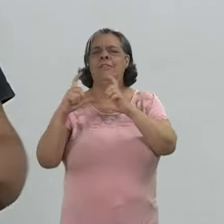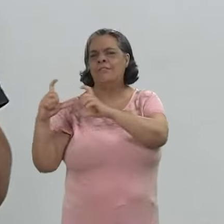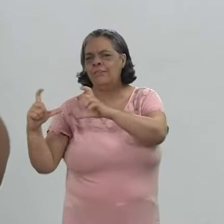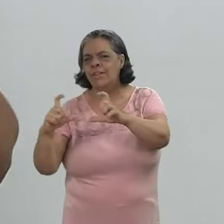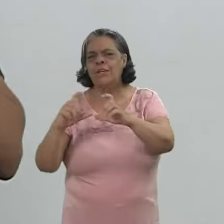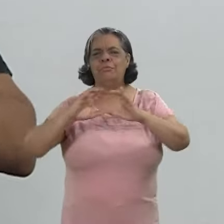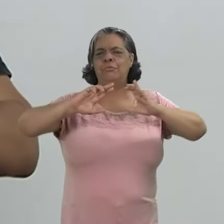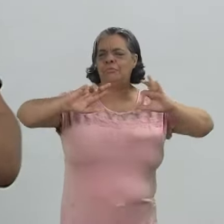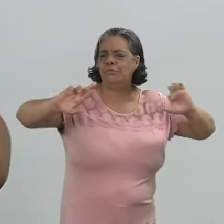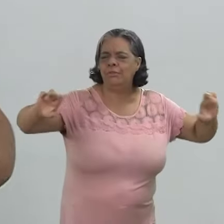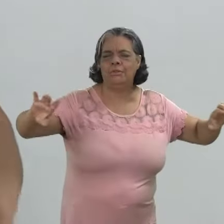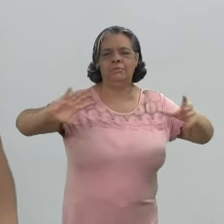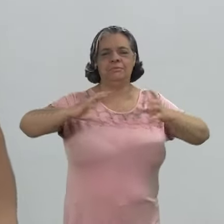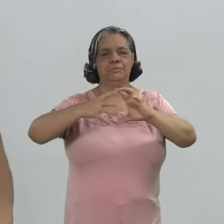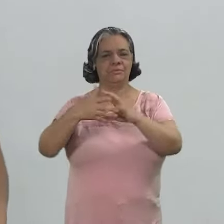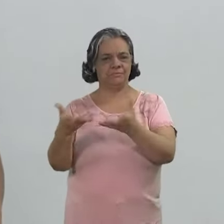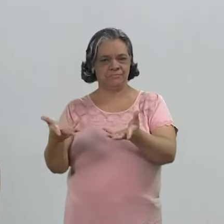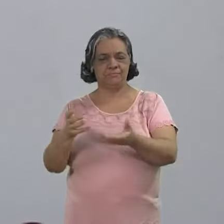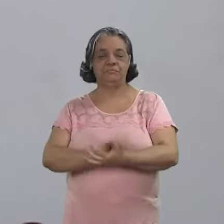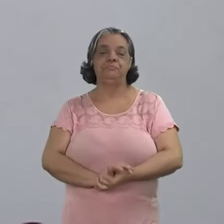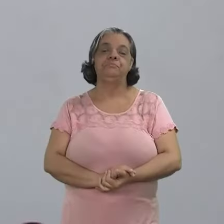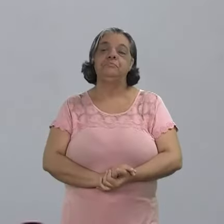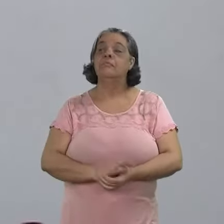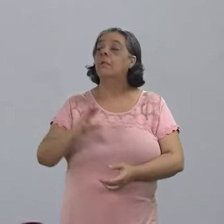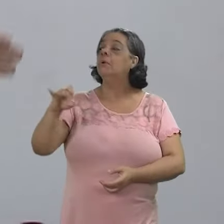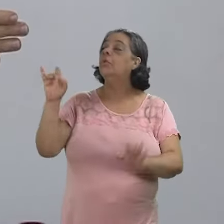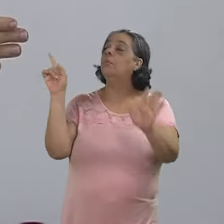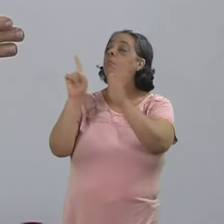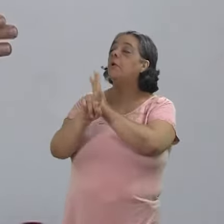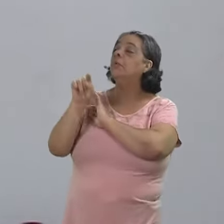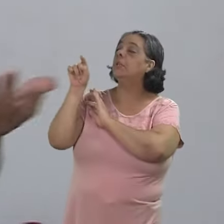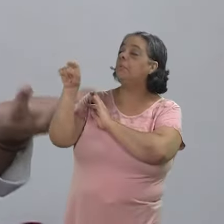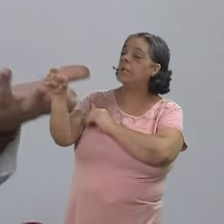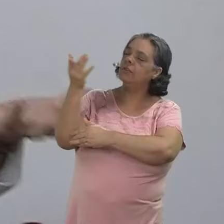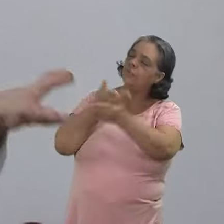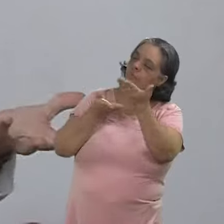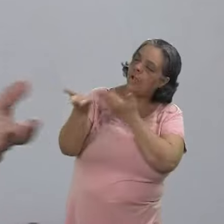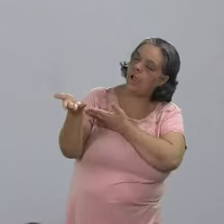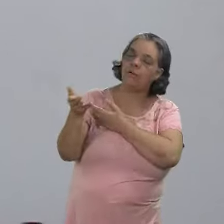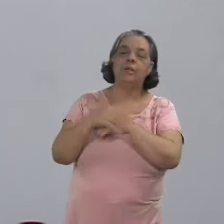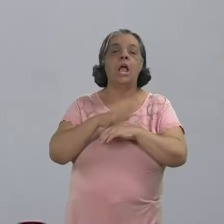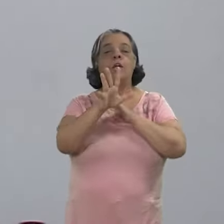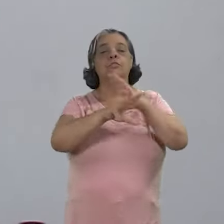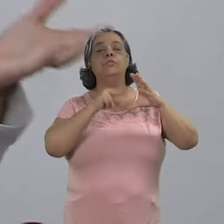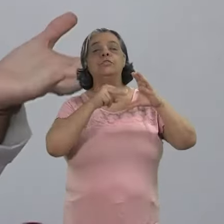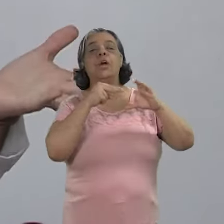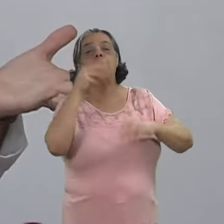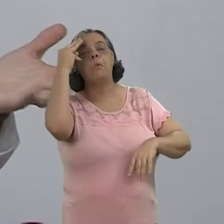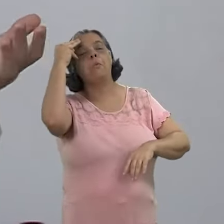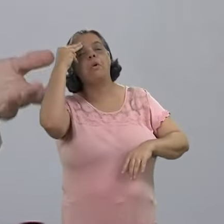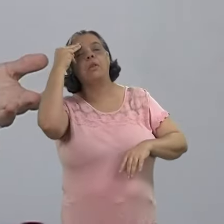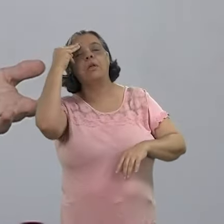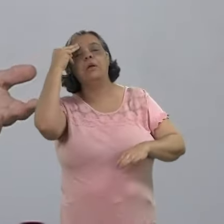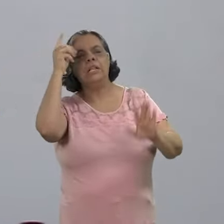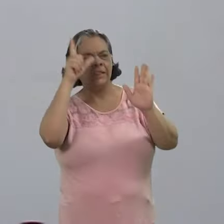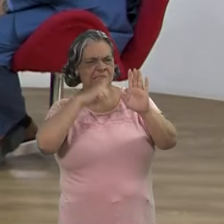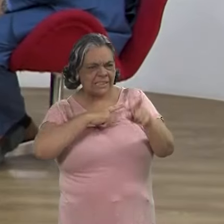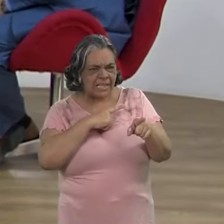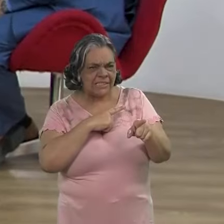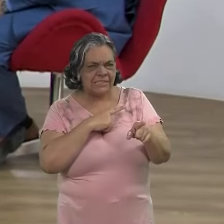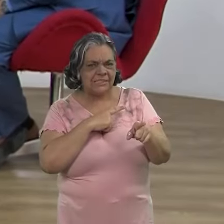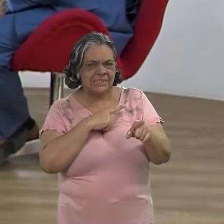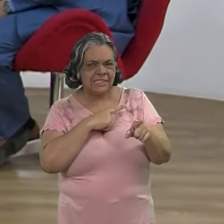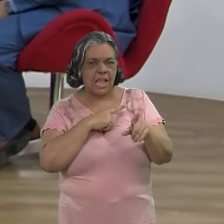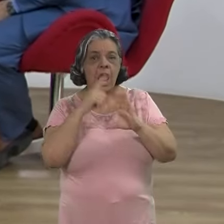videoclipe, uma infinidade de formatos. Manuel, se eu perguntei para ela se esse diálogo entre audiovisual e memória, eu te pergunto,